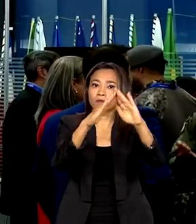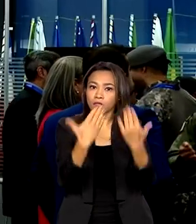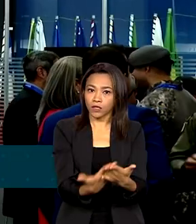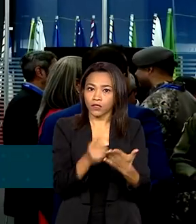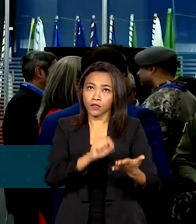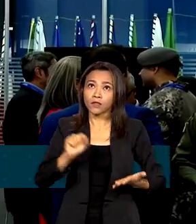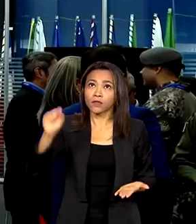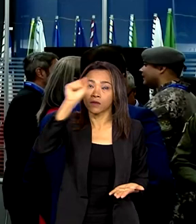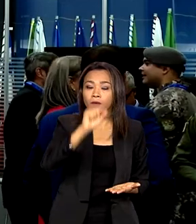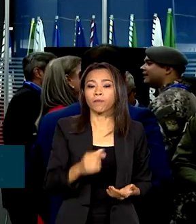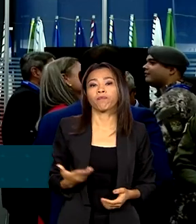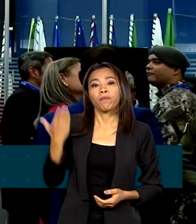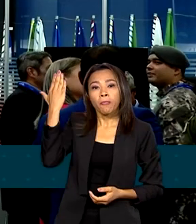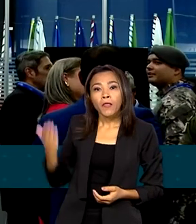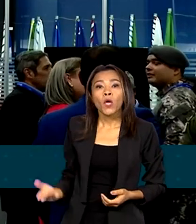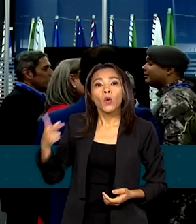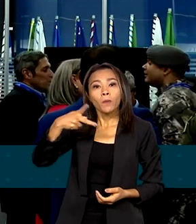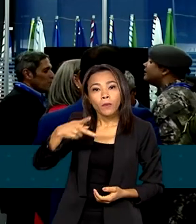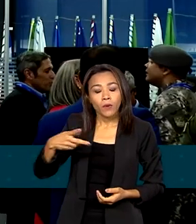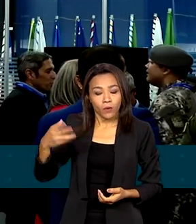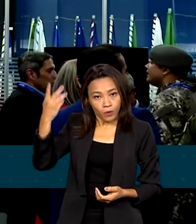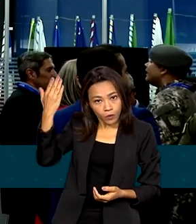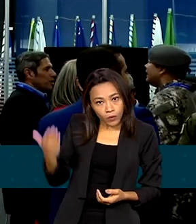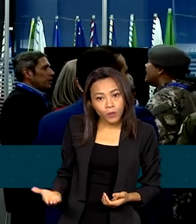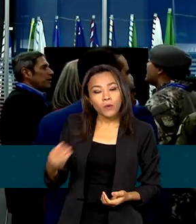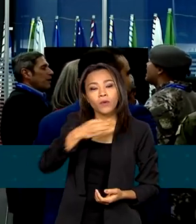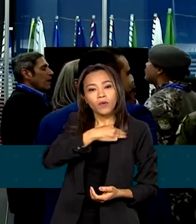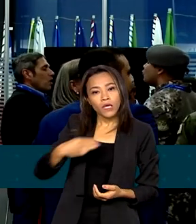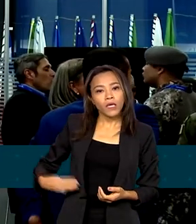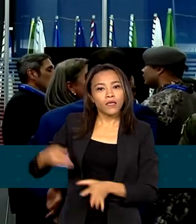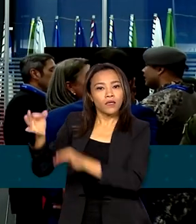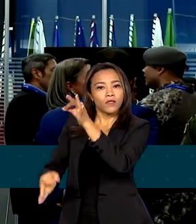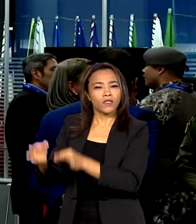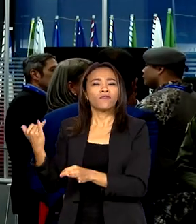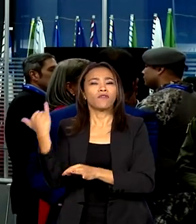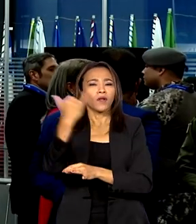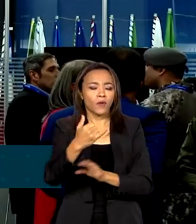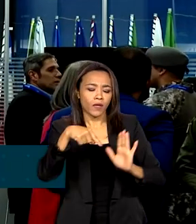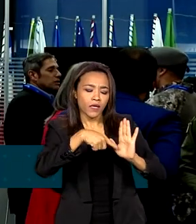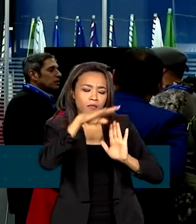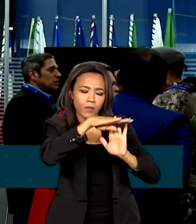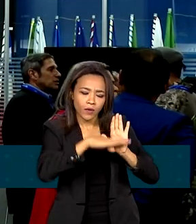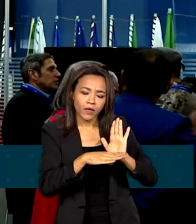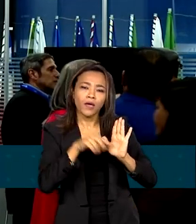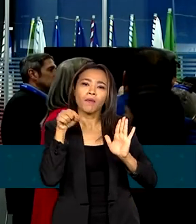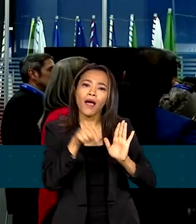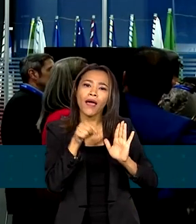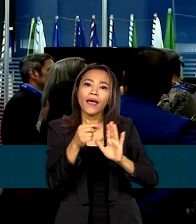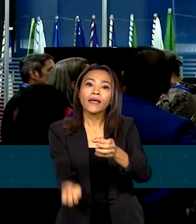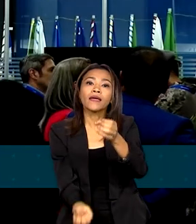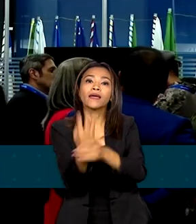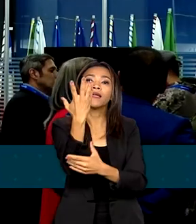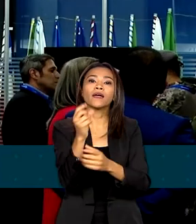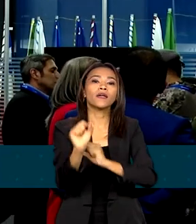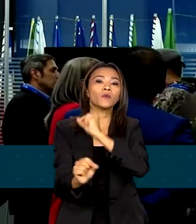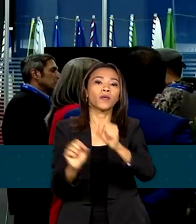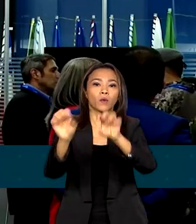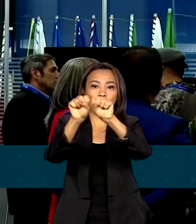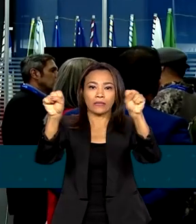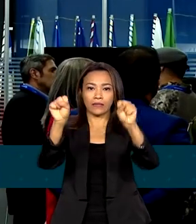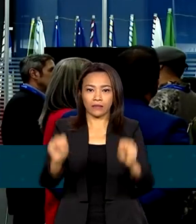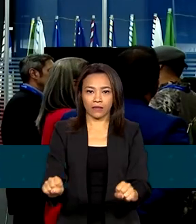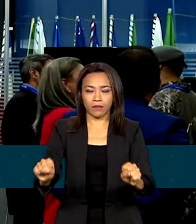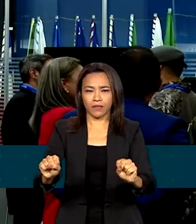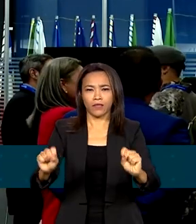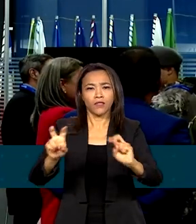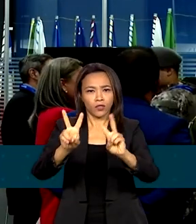Justiça diz que o investimento nas guardas municipais faz parte do projeto de implantação do SUSP, o Sistema Único de Segurança Pública.